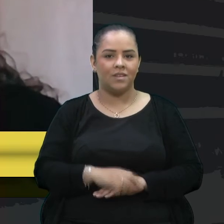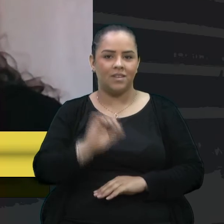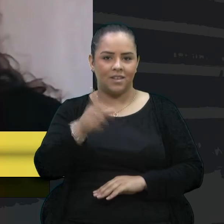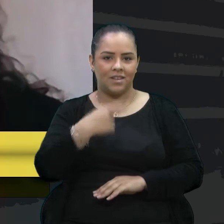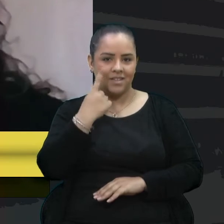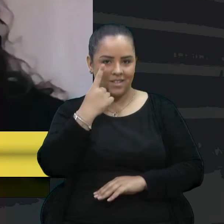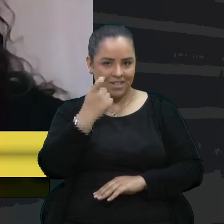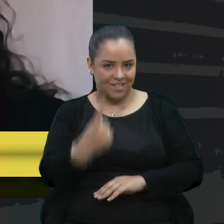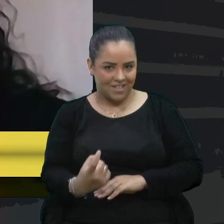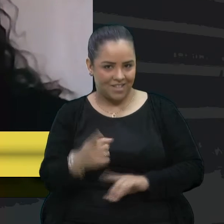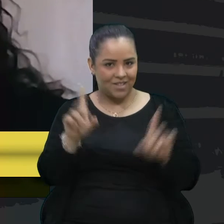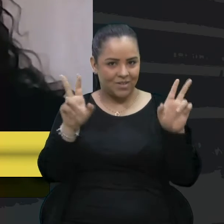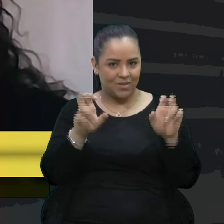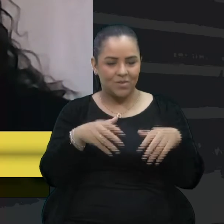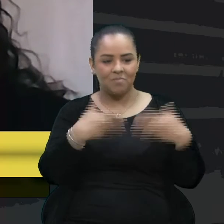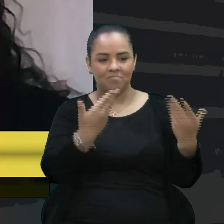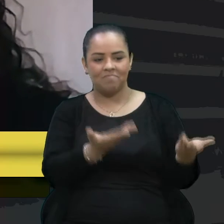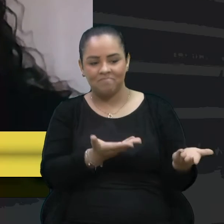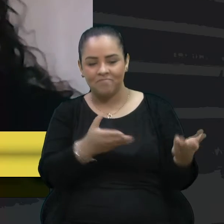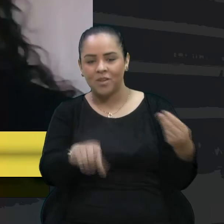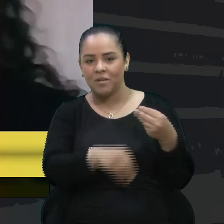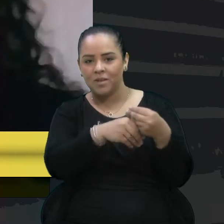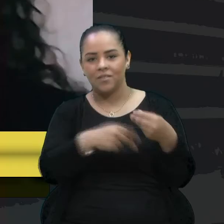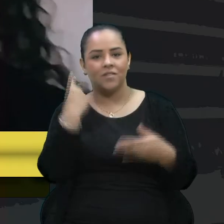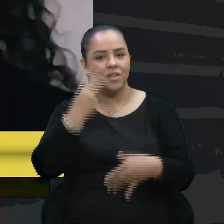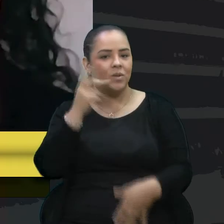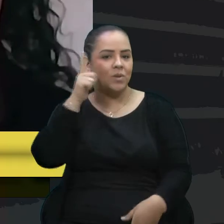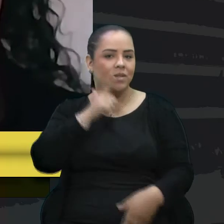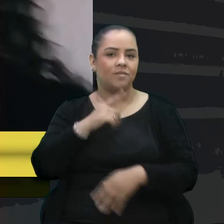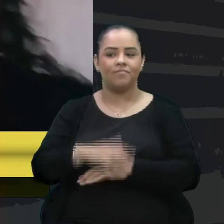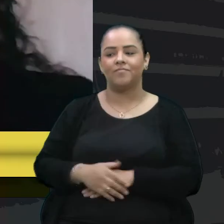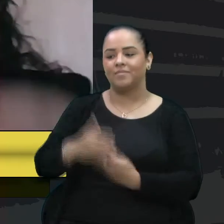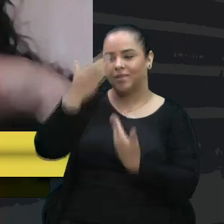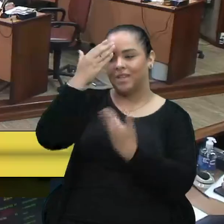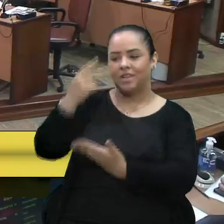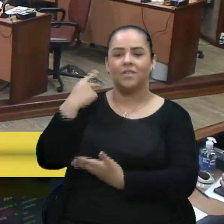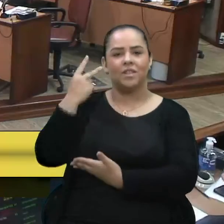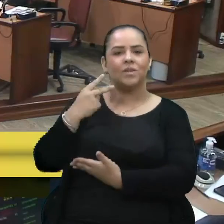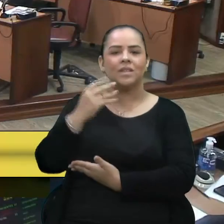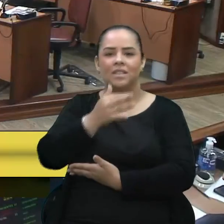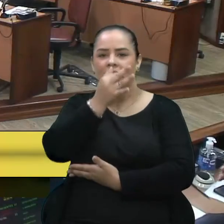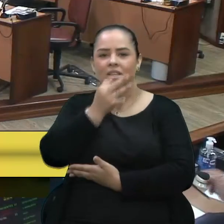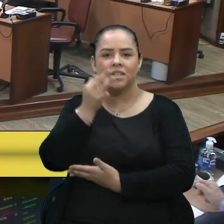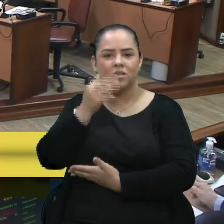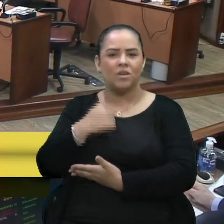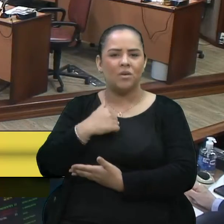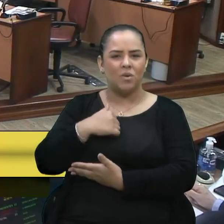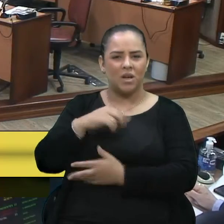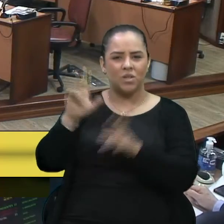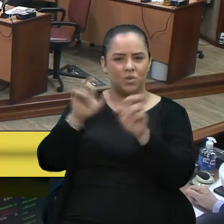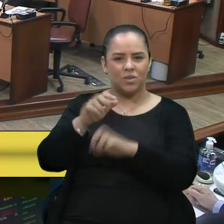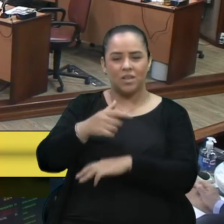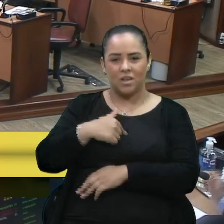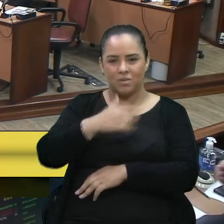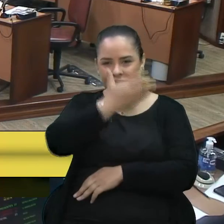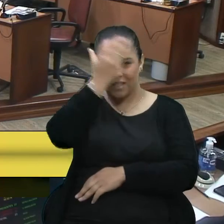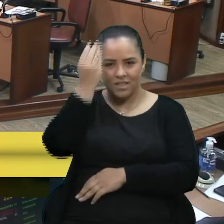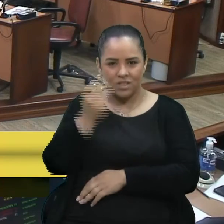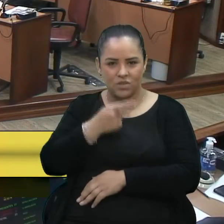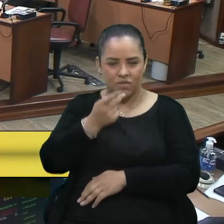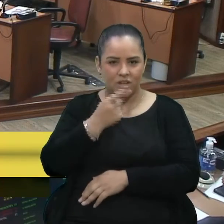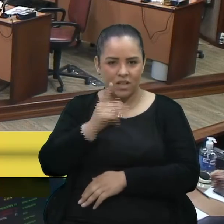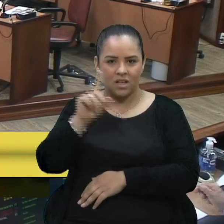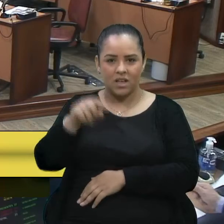a respeito desse tema. Seu a parte, vereador Lucas. Obrigado, vereadora Tati. Só um assunto que eu tinha esquecido de mencionar antes, mas é de